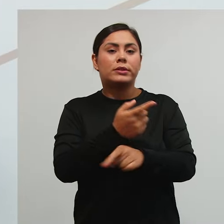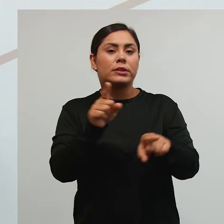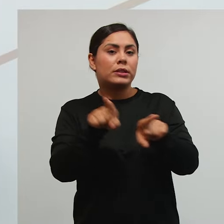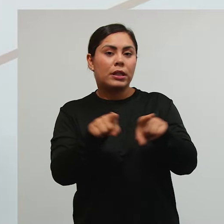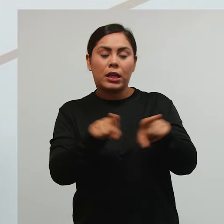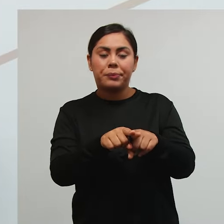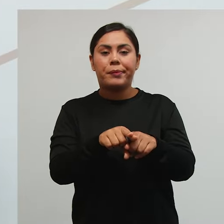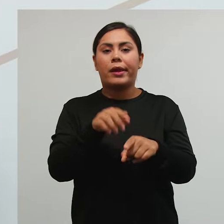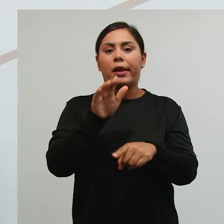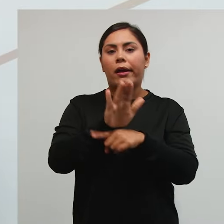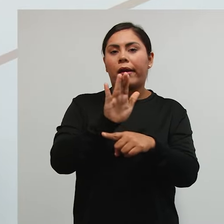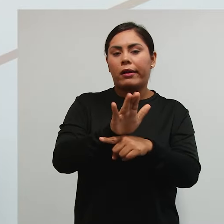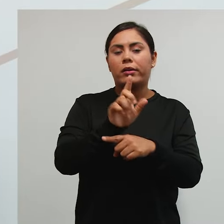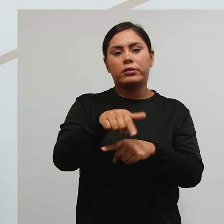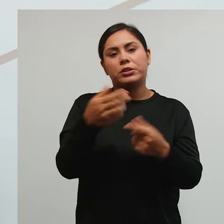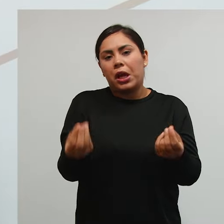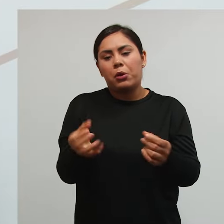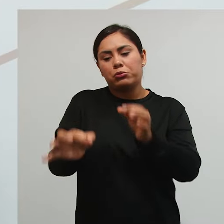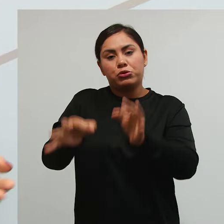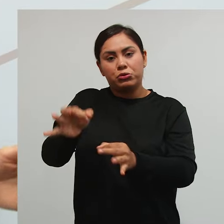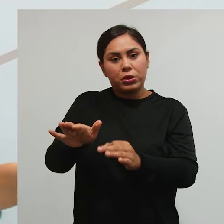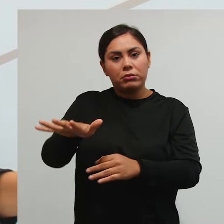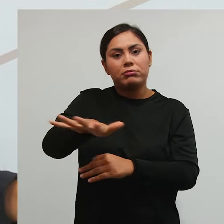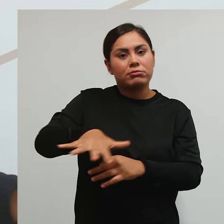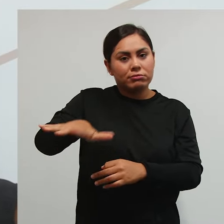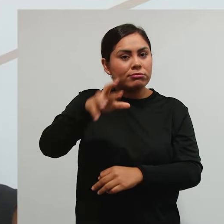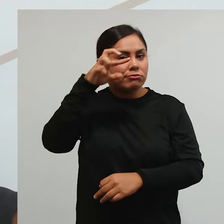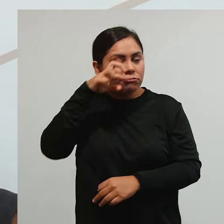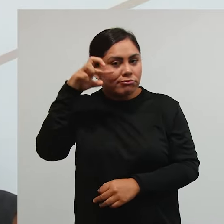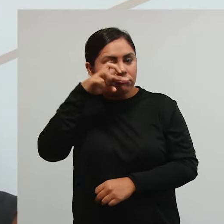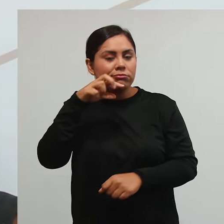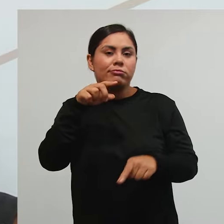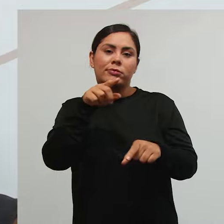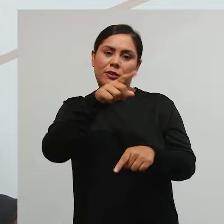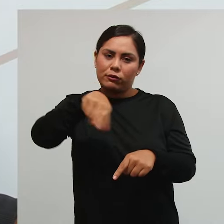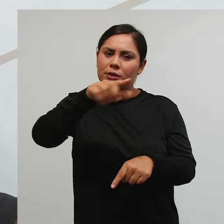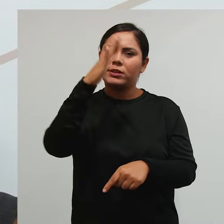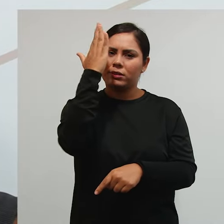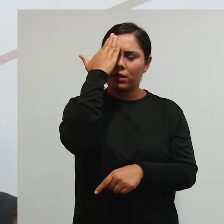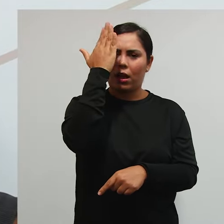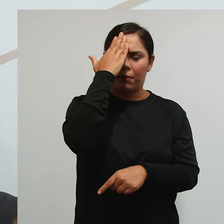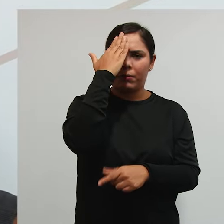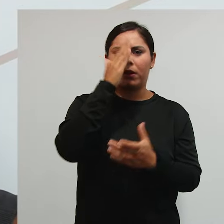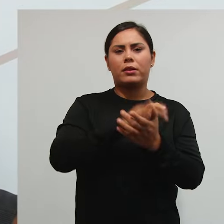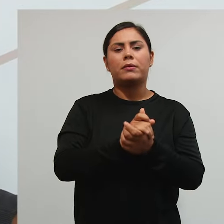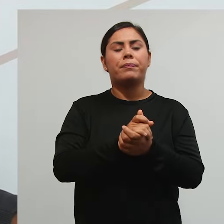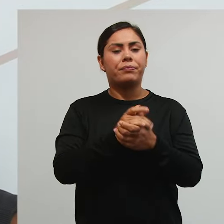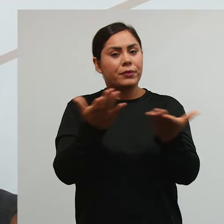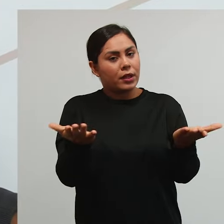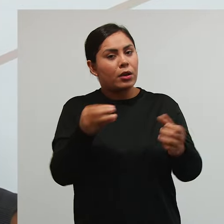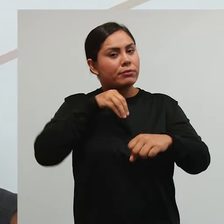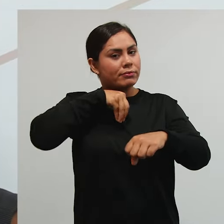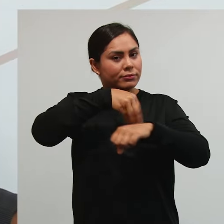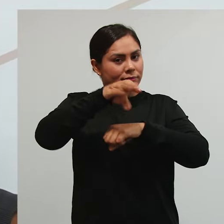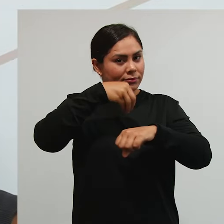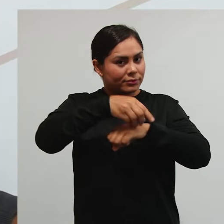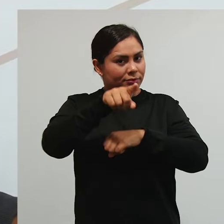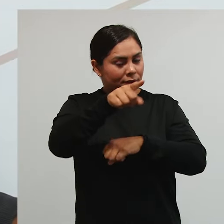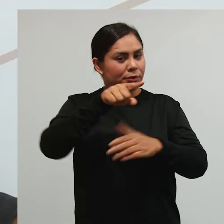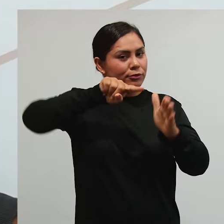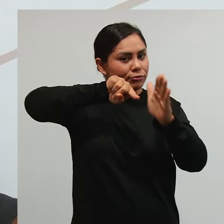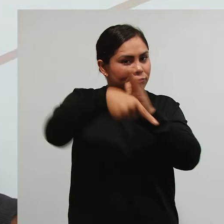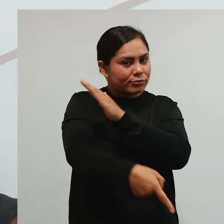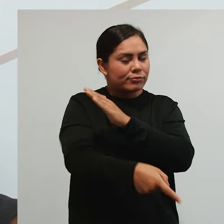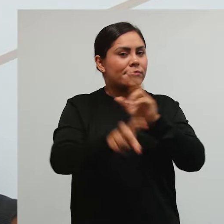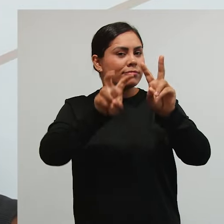até levar isso numa ação judicial de execução fiscal vocês sabem disso e aqui fica minha sugestão para